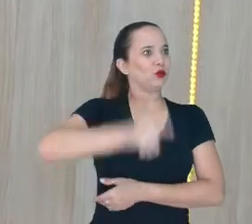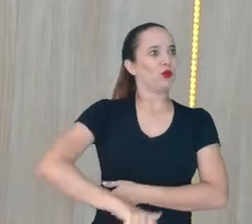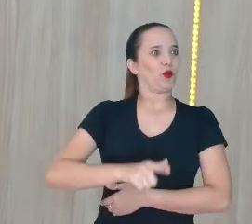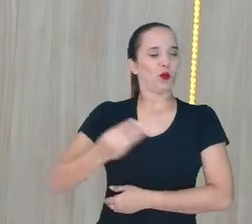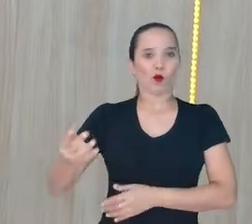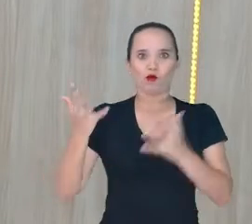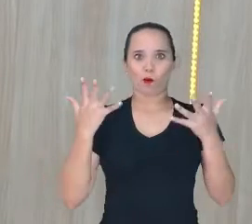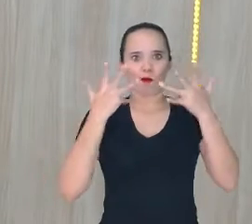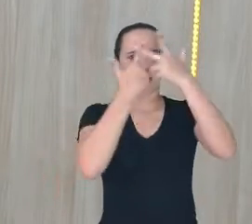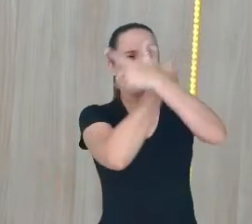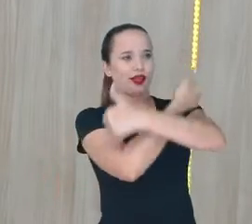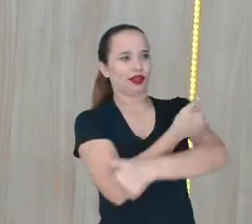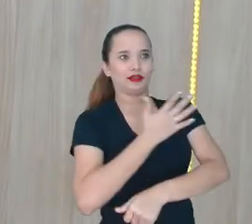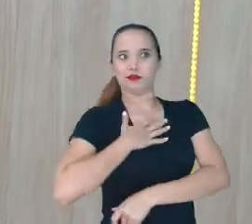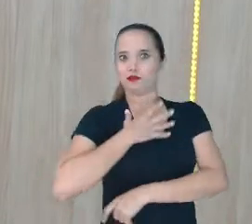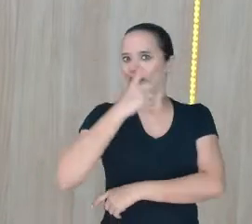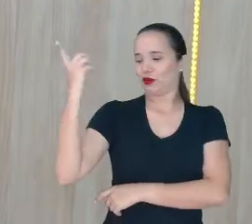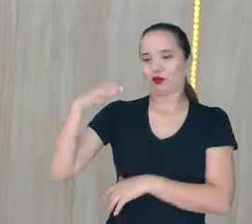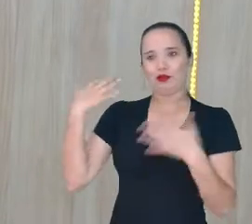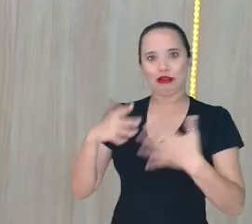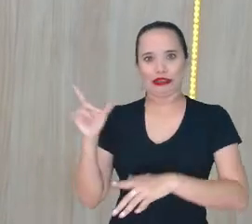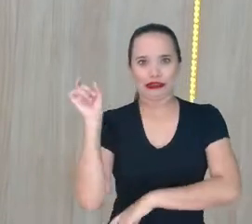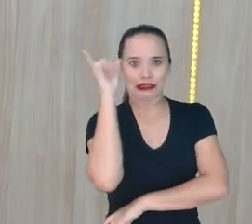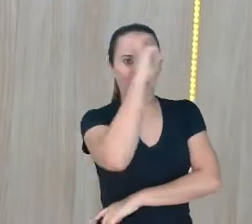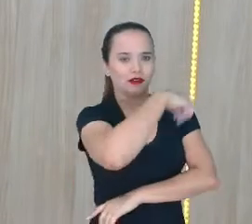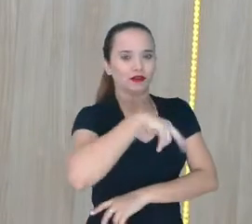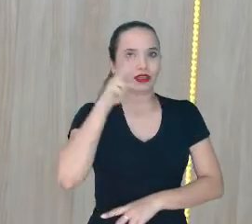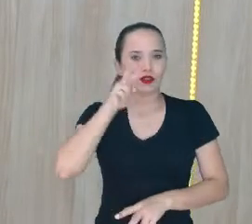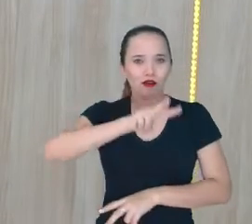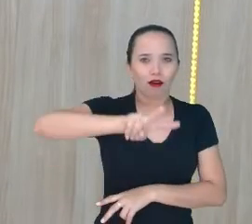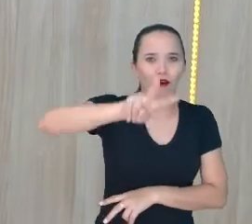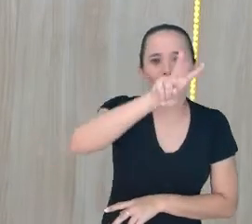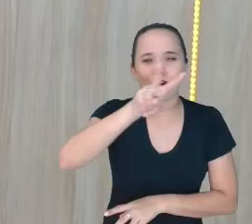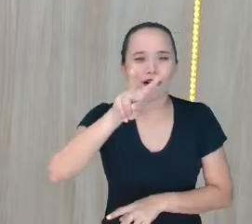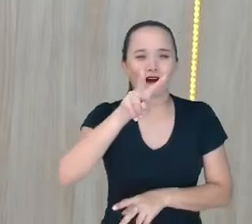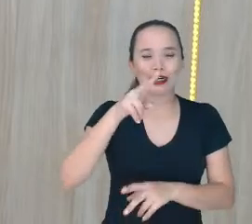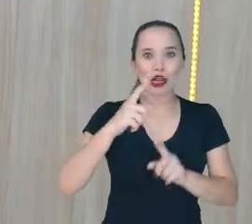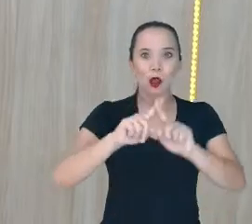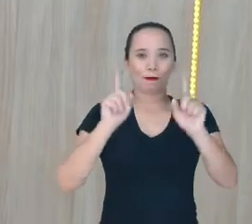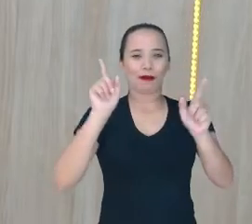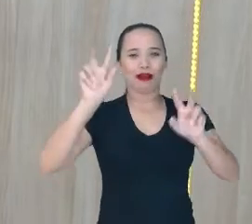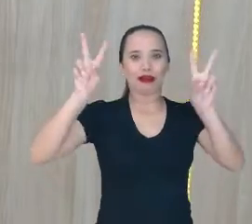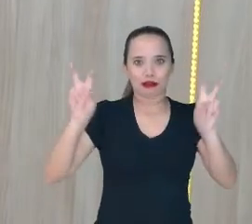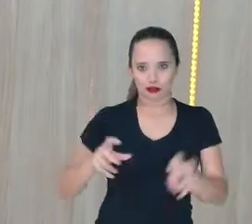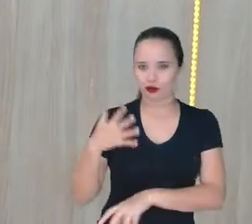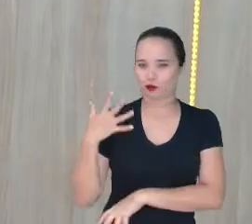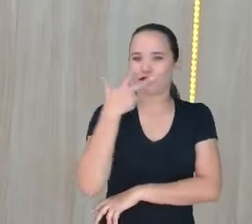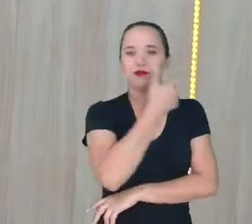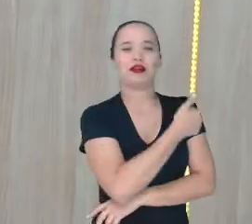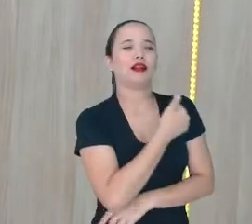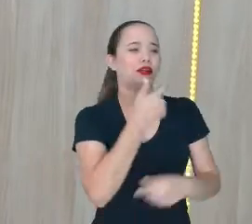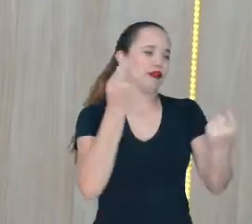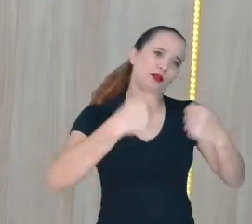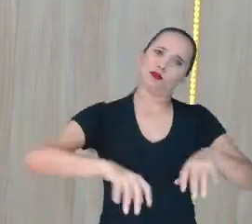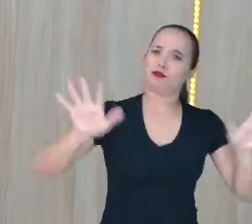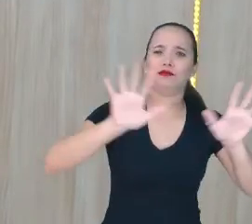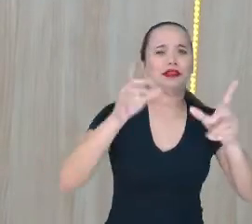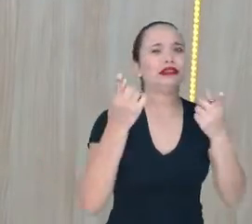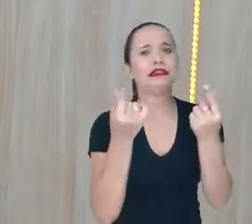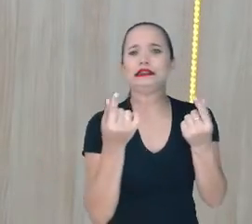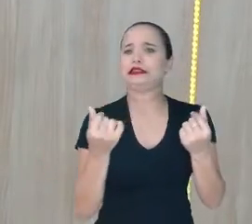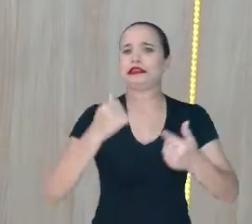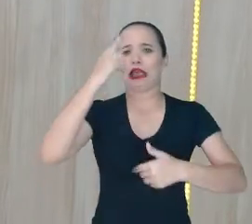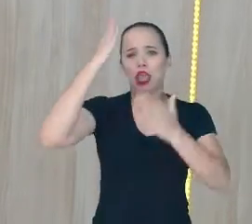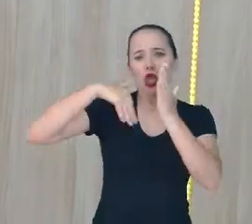céu Eita Tá difícil agora Até olhar pra câmera Mas a questão é a beleza Tereza Você não precisa de dinheiro Maquiagem Você